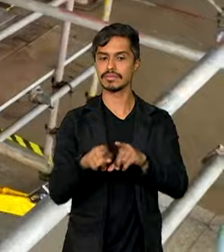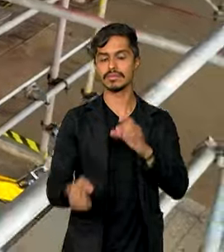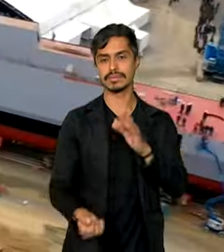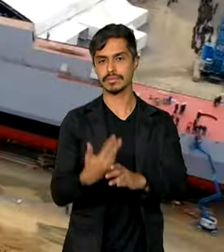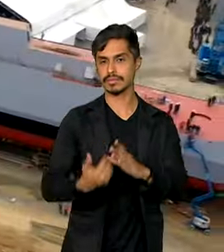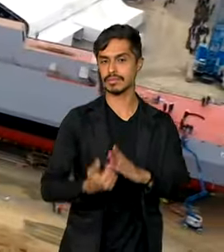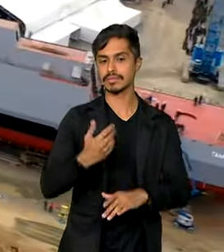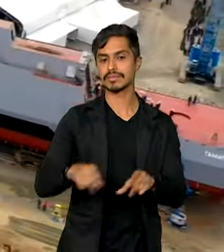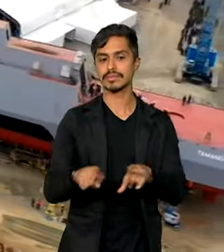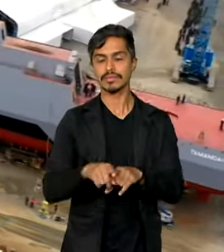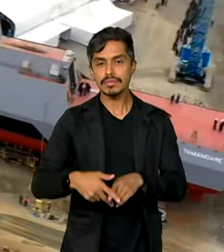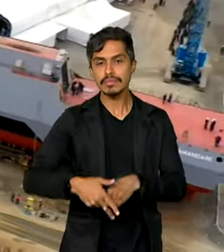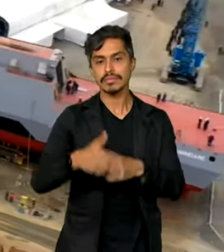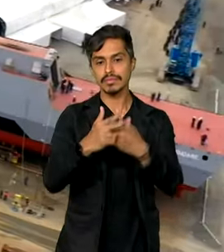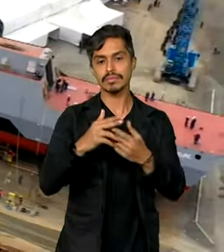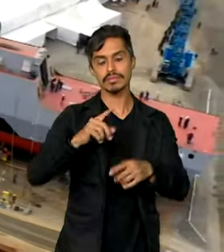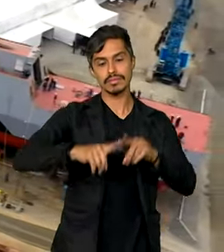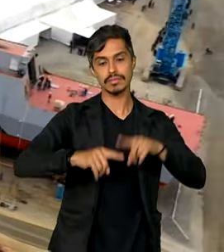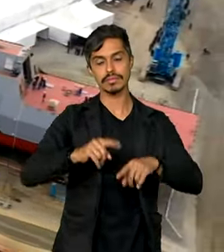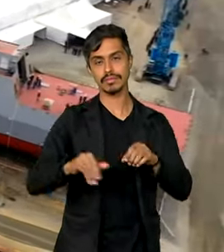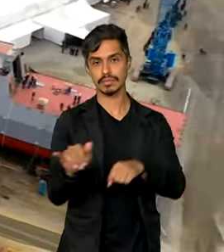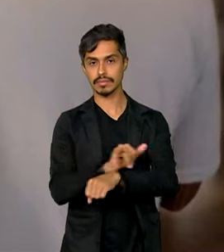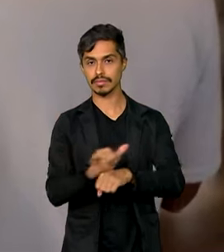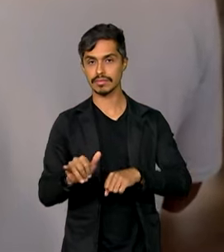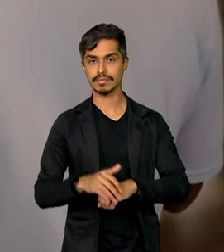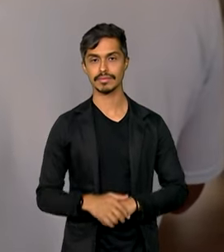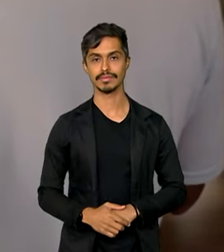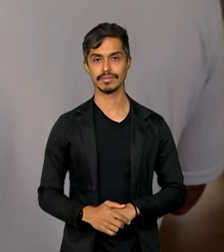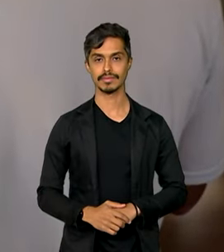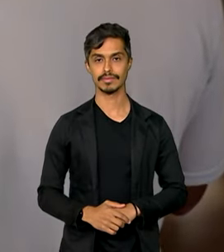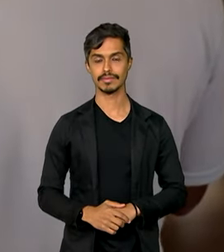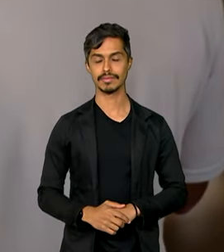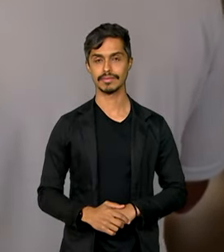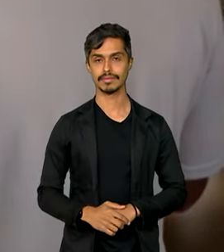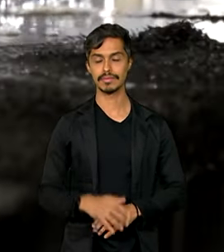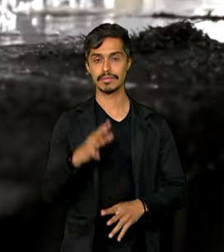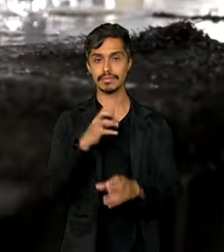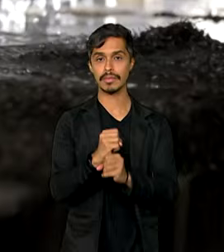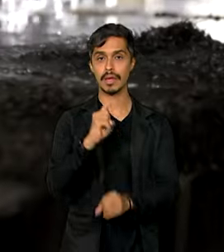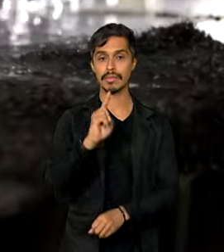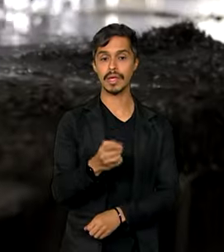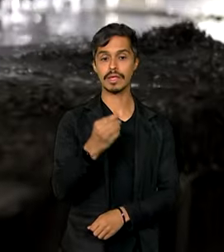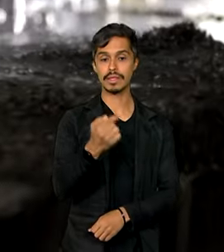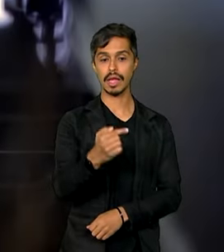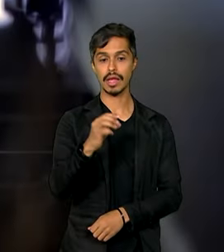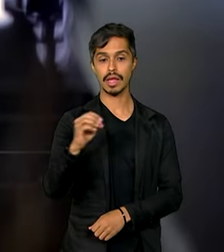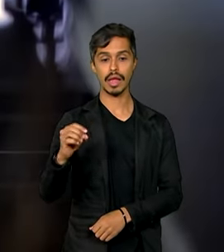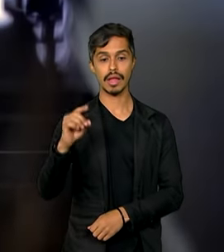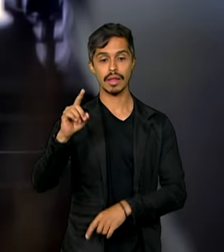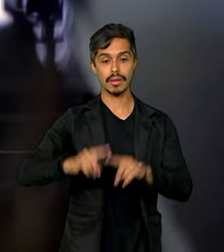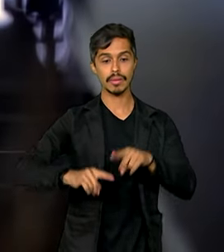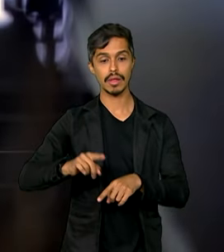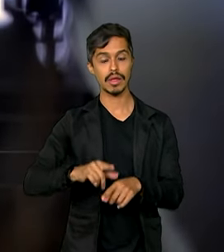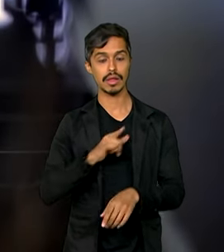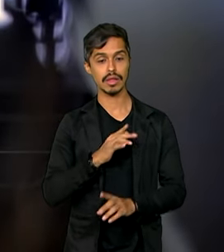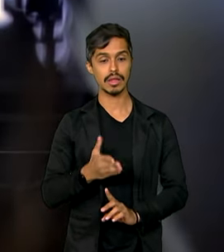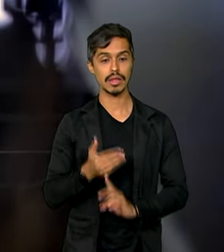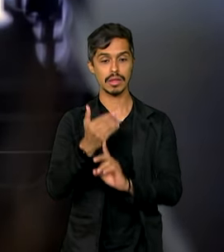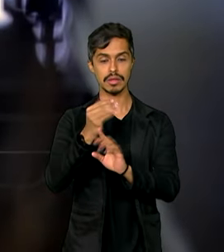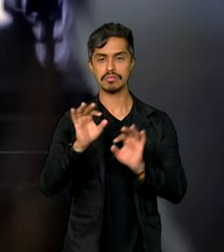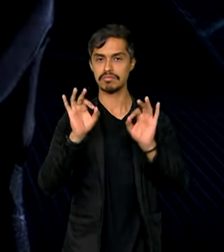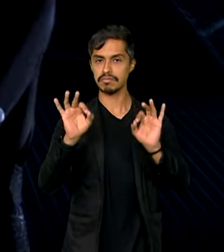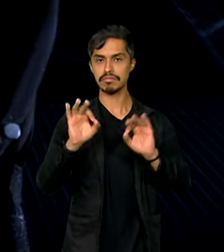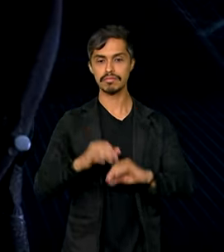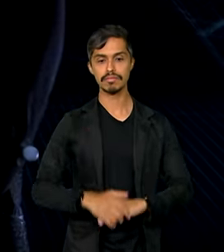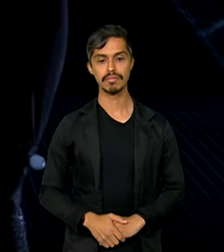produção e manutenção de produtos estratégicos. São cerca de 1.700 produtos com tecnologia de